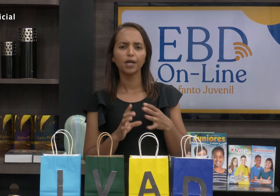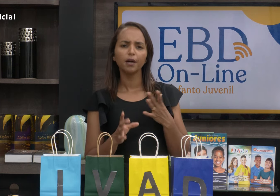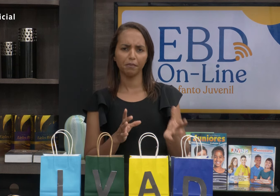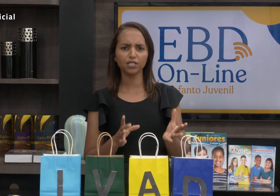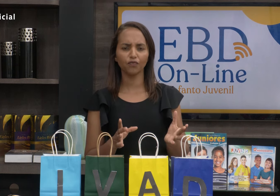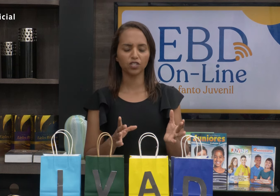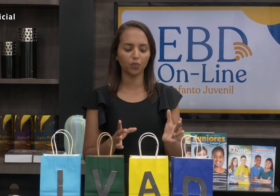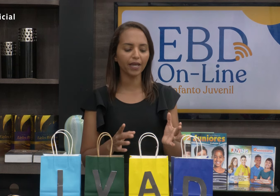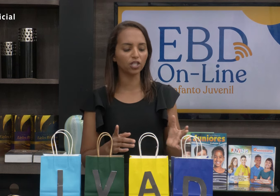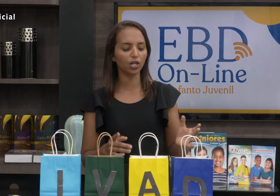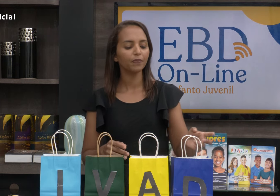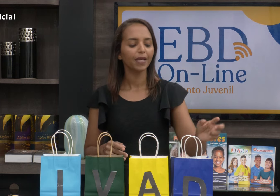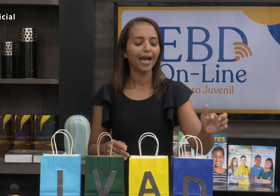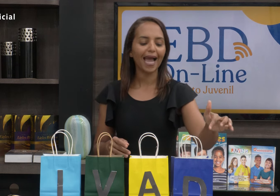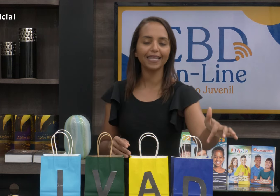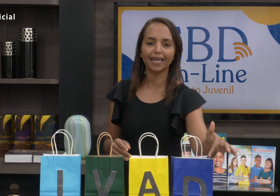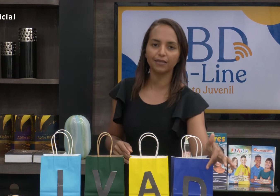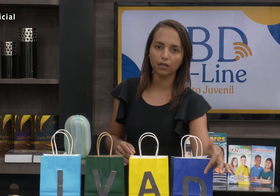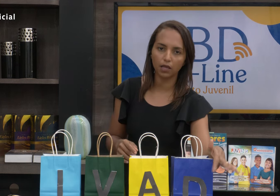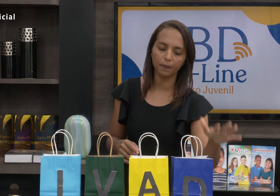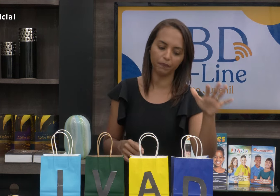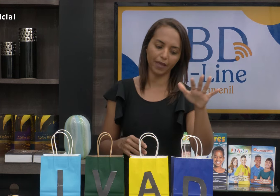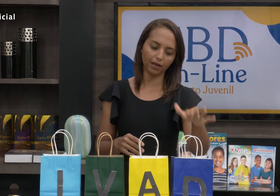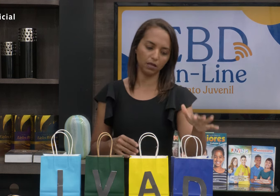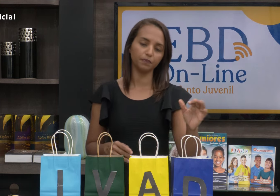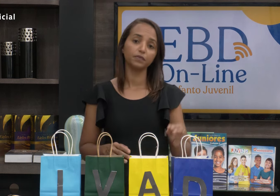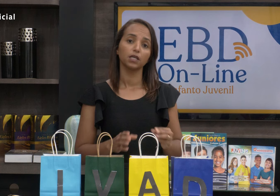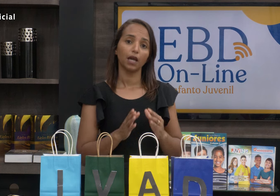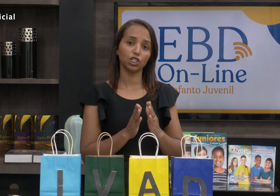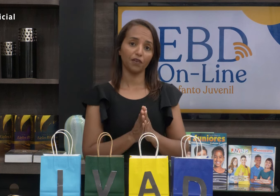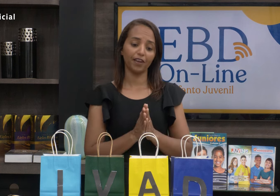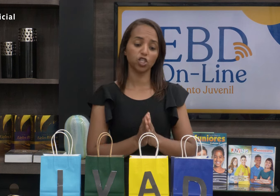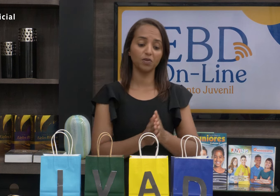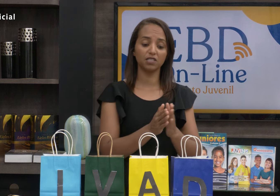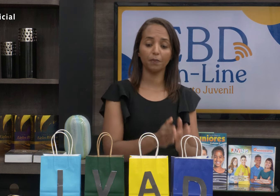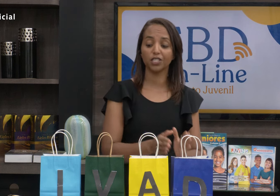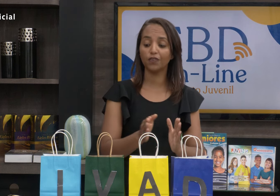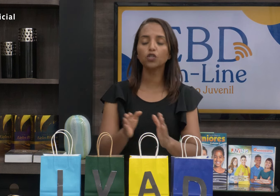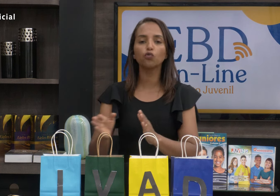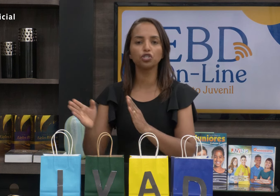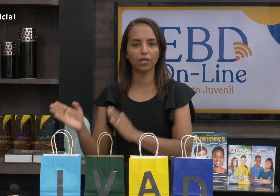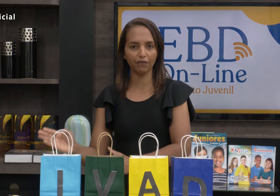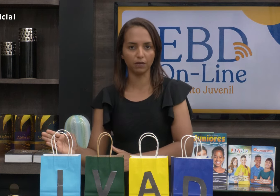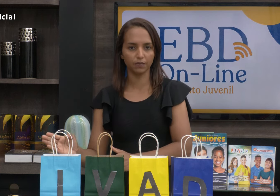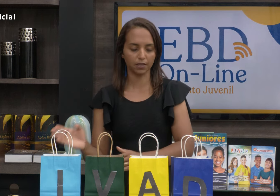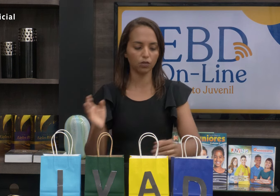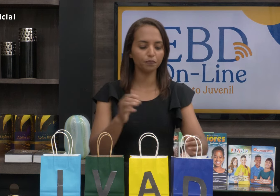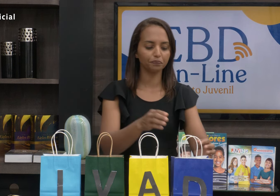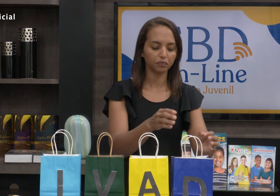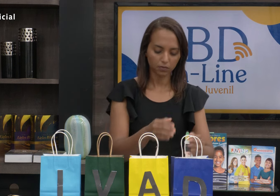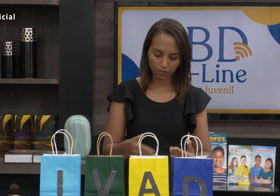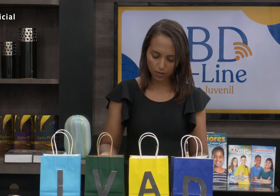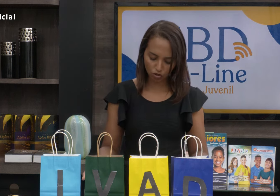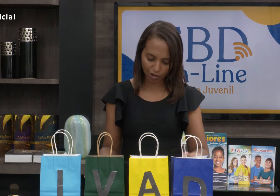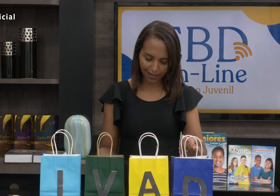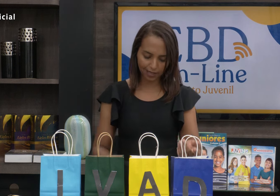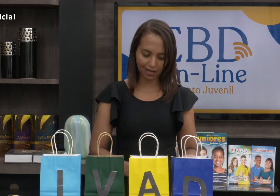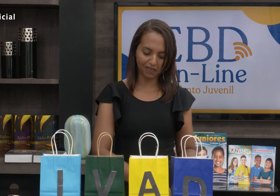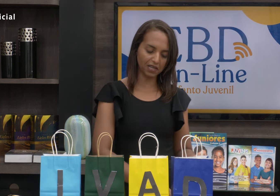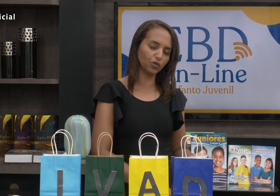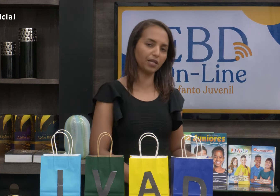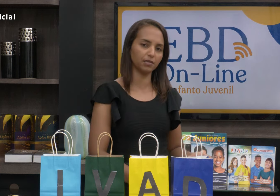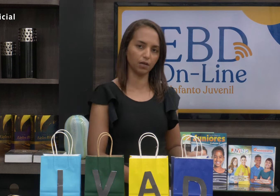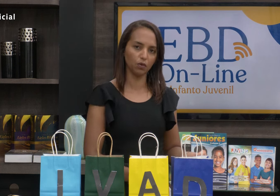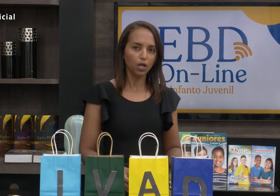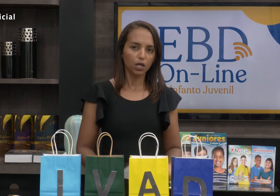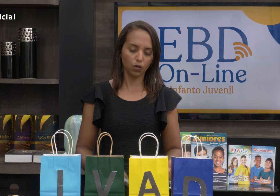linguagem mais fácil para eles, né? Aí, na letra D, está aqui, a gente vai falar sobre sempre as virtudes de Davi, tá certo? Já aqui